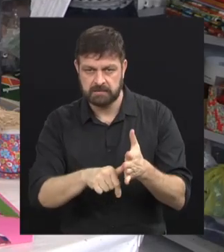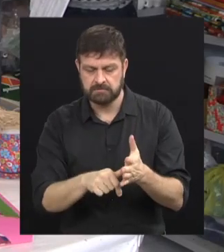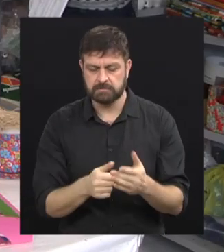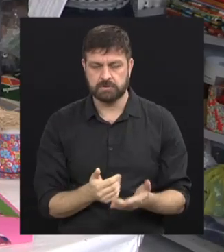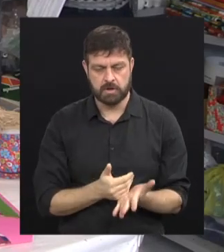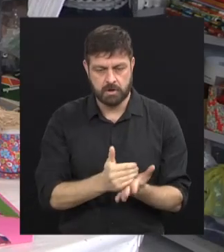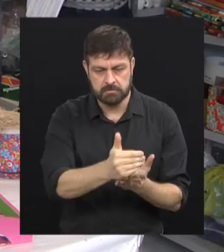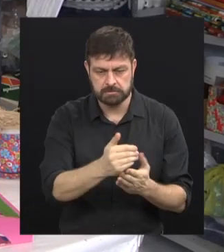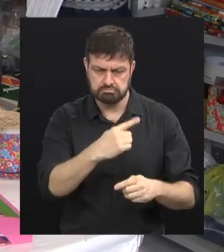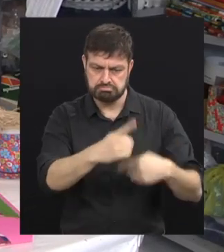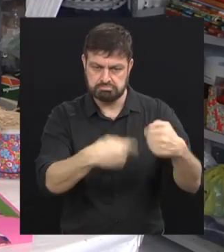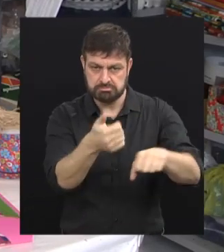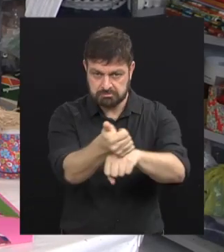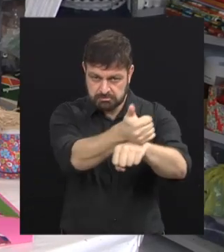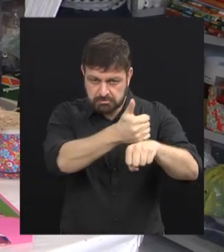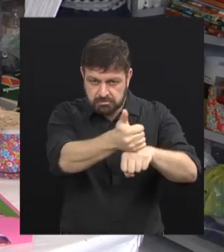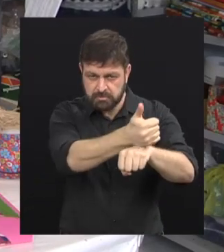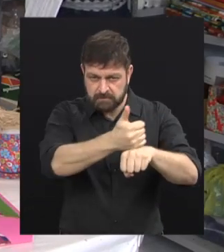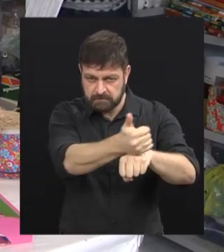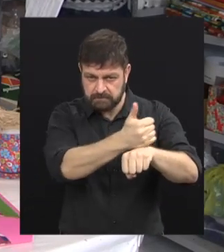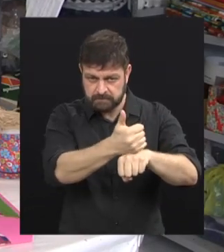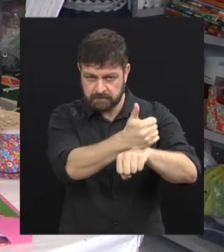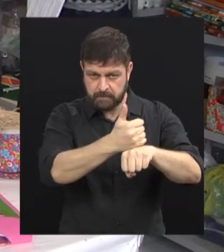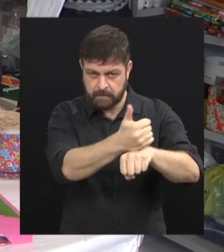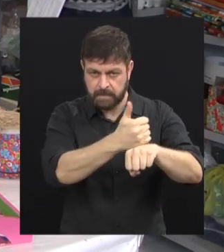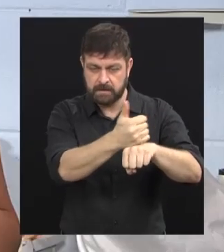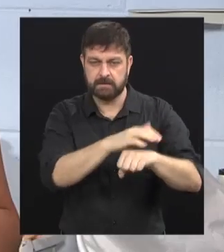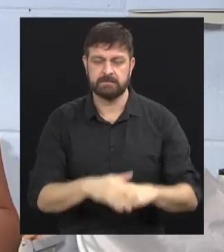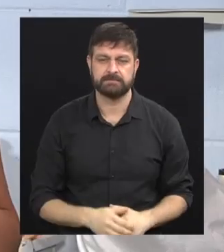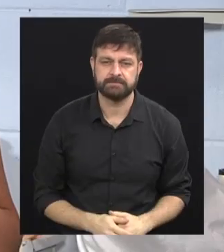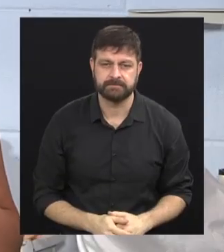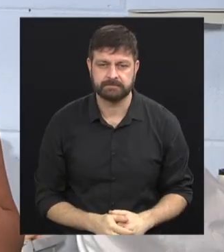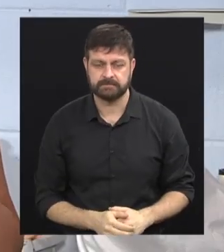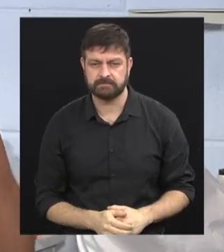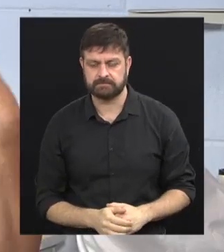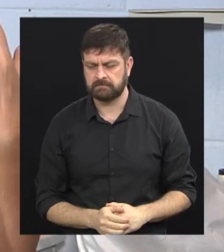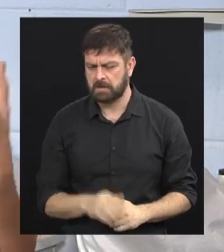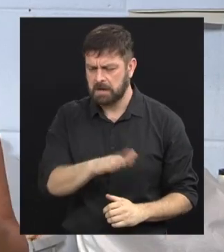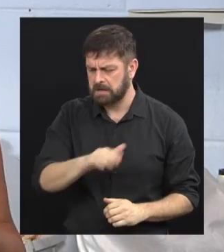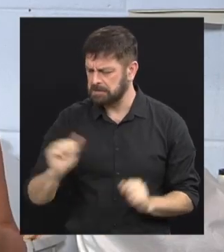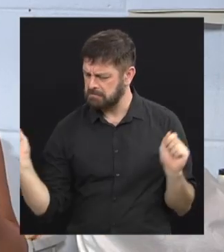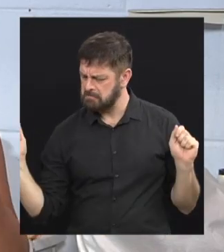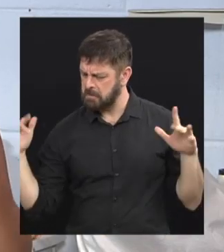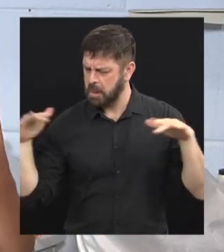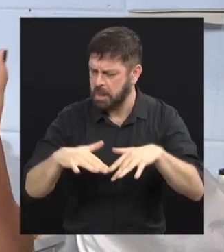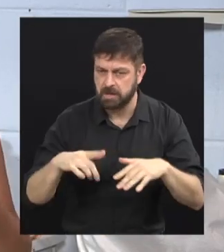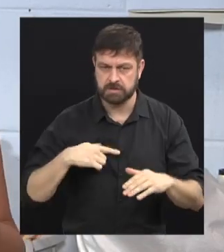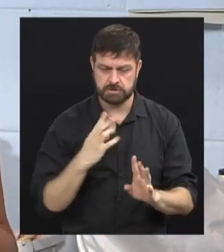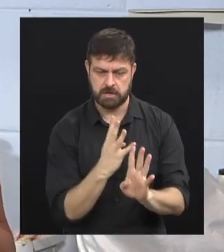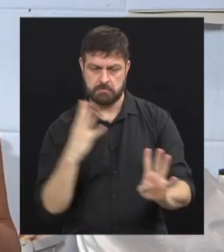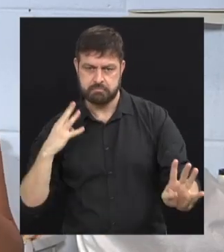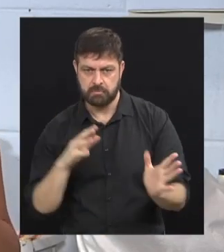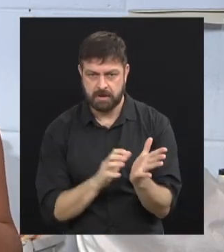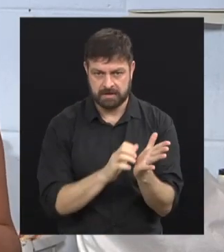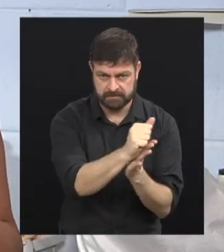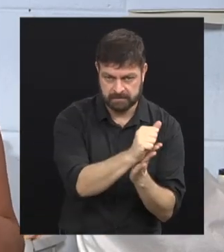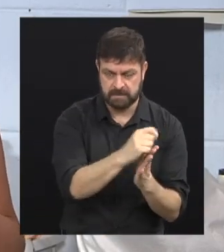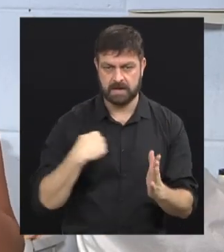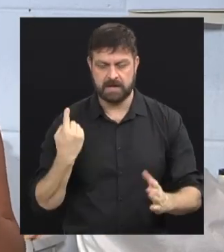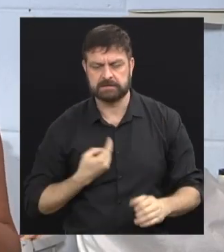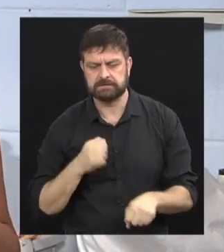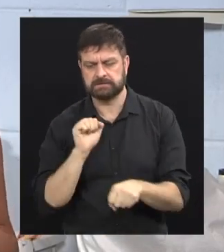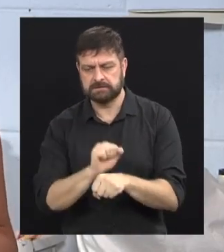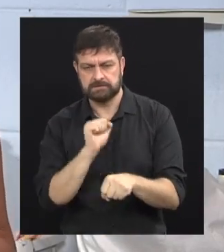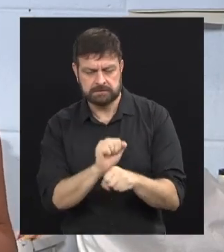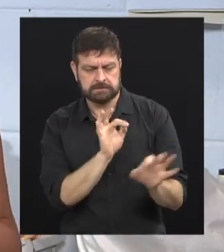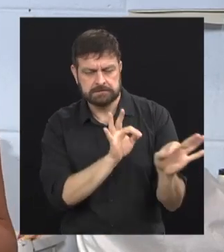aí a coisa começou a ficar mais profissional, né, e muitas crianças, listas de espera e a gente